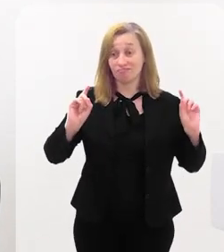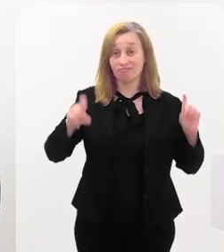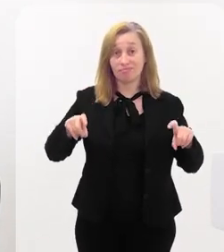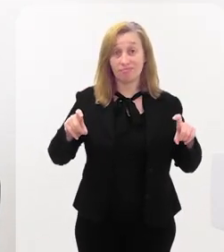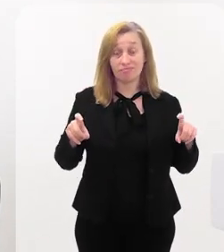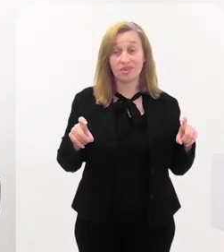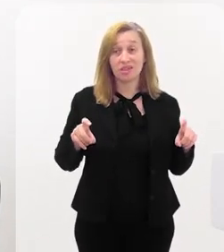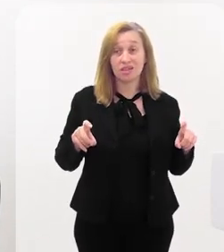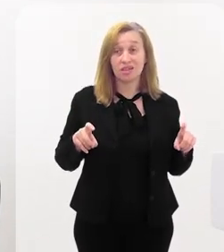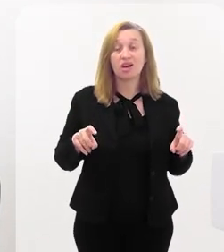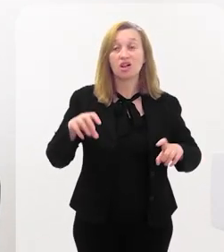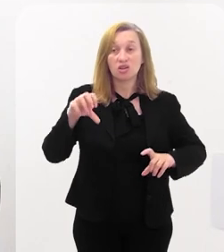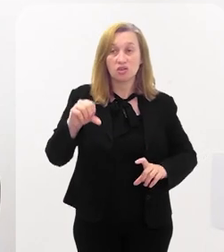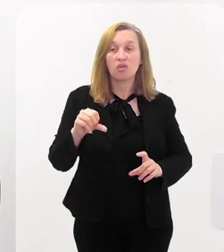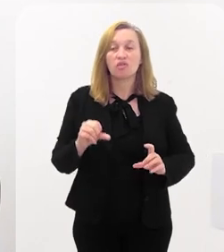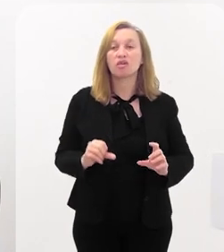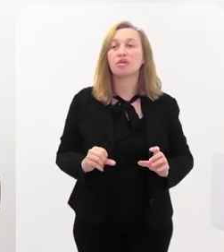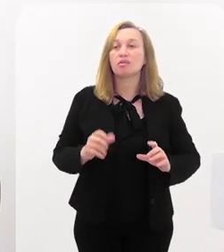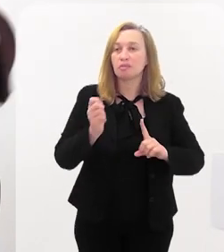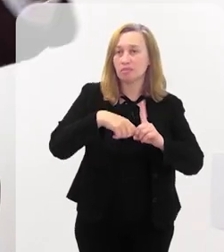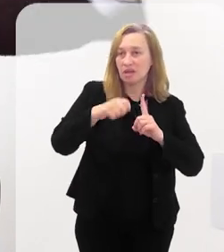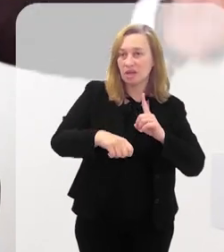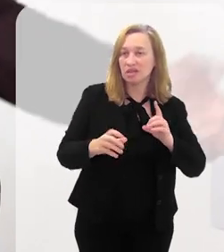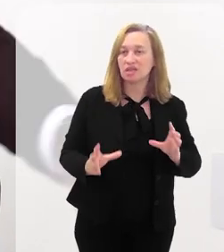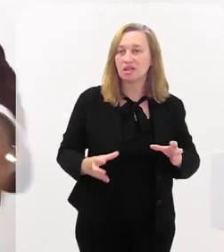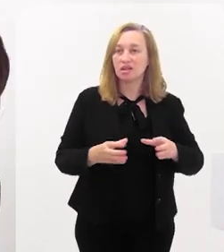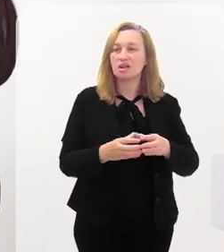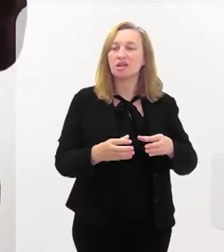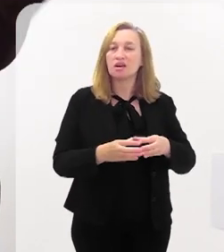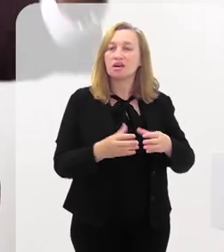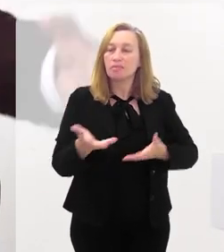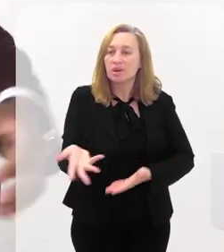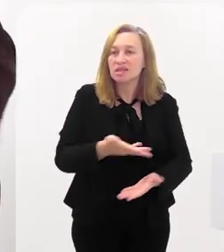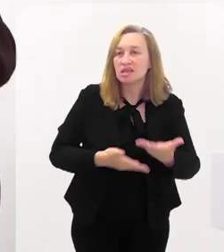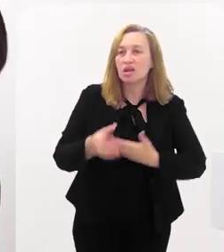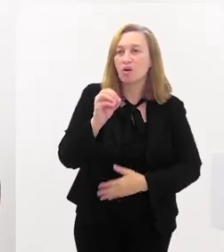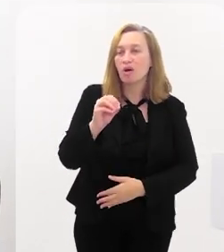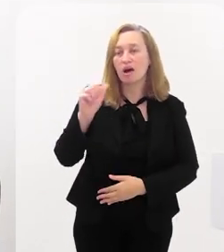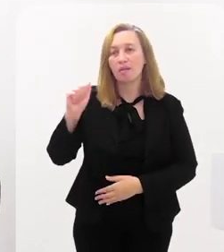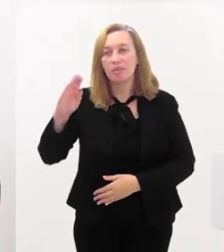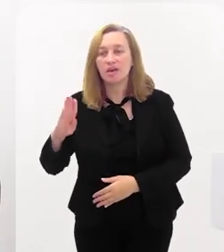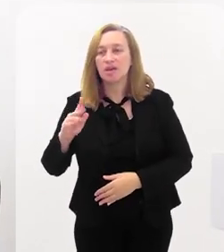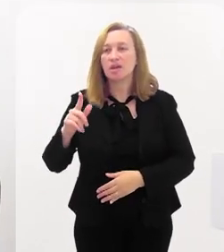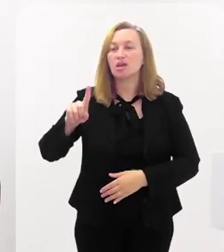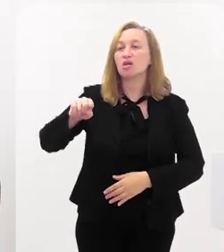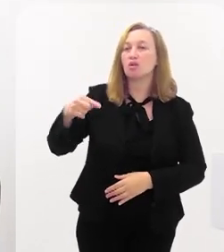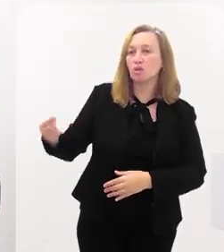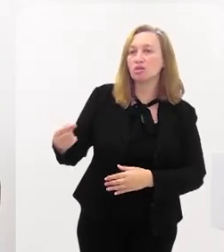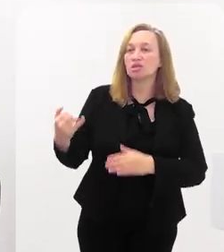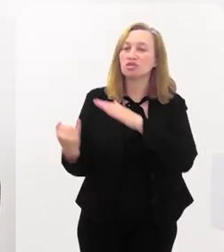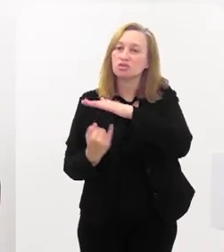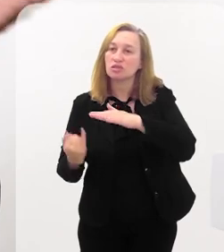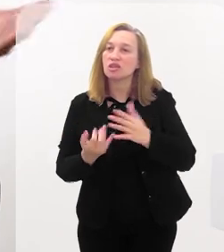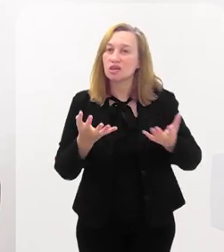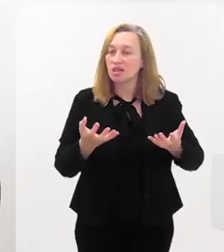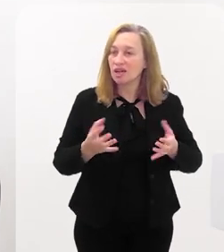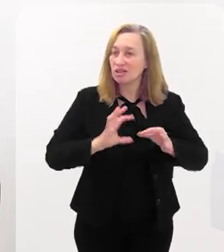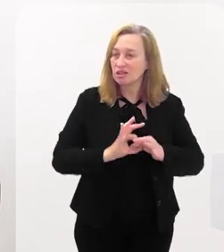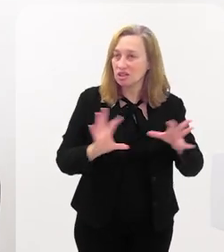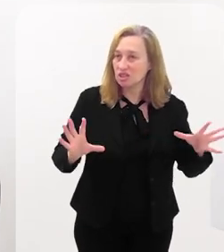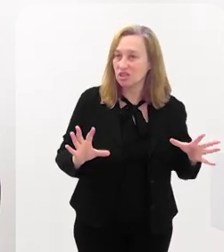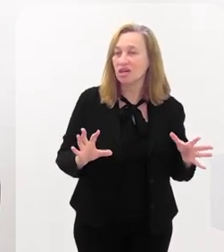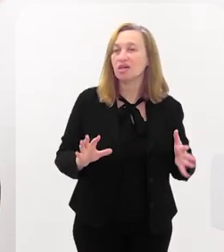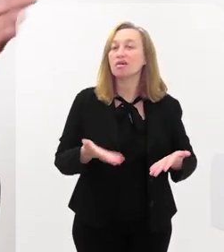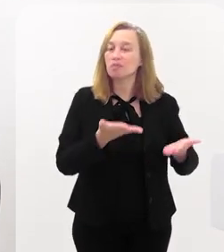mandato, há nove meses à frente dessa comissão e estamos fazendo parcerias com a AB, com várias das outras entidades. E quero deixar